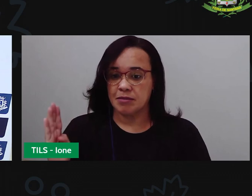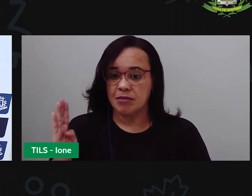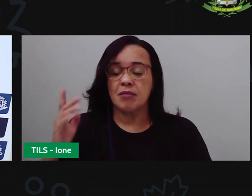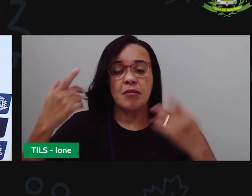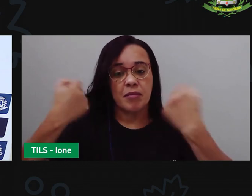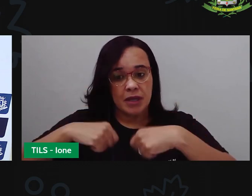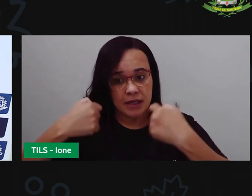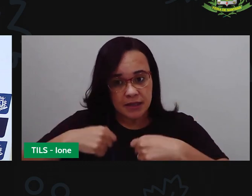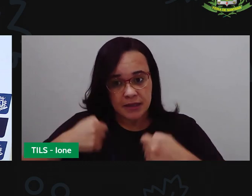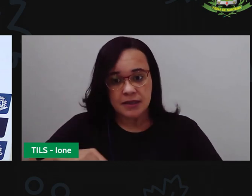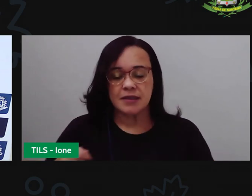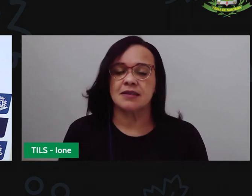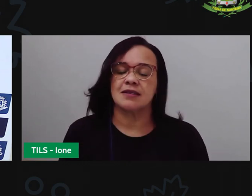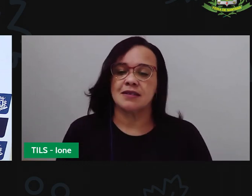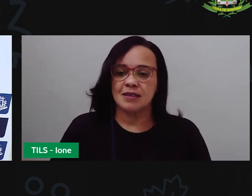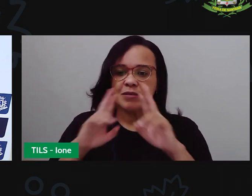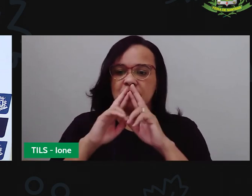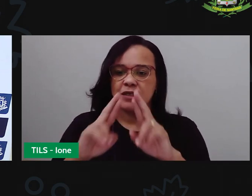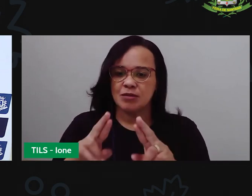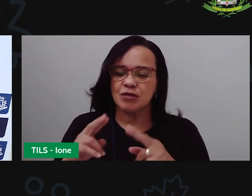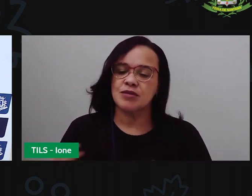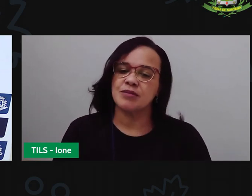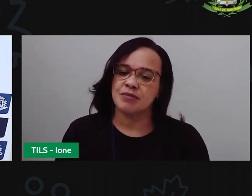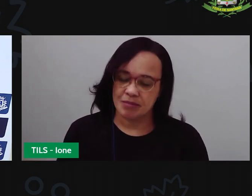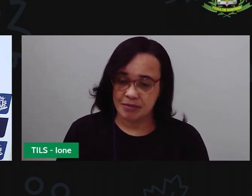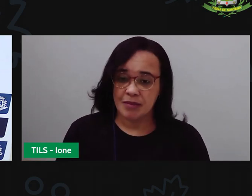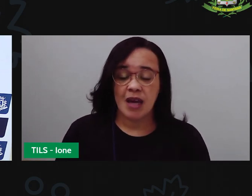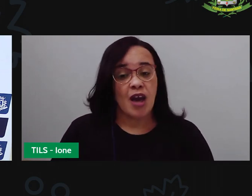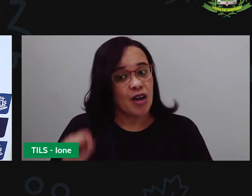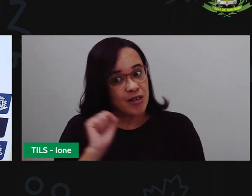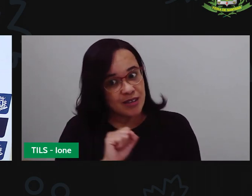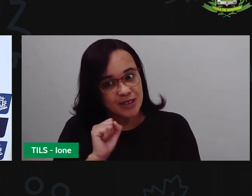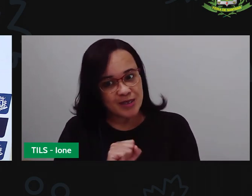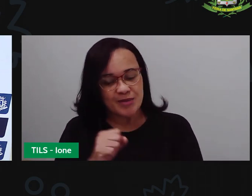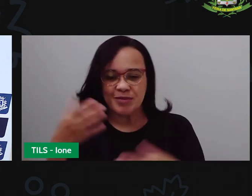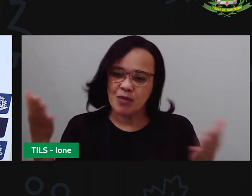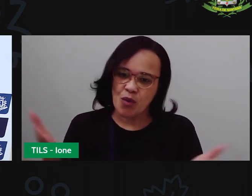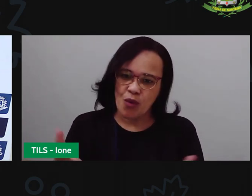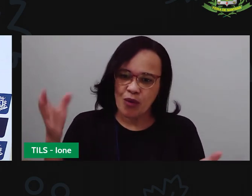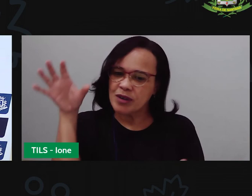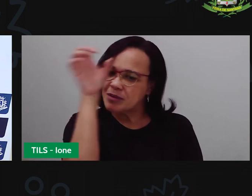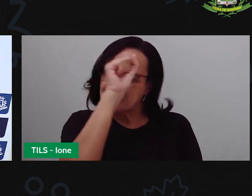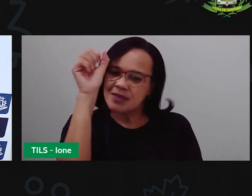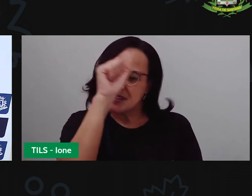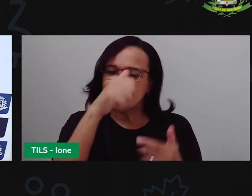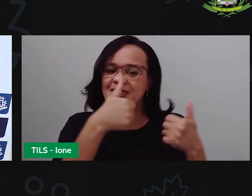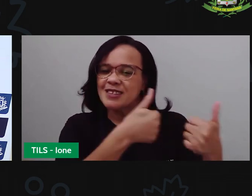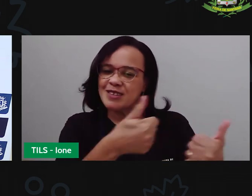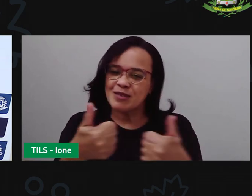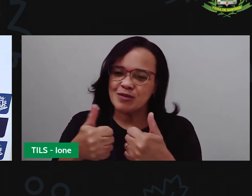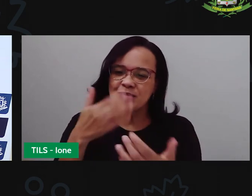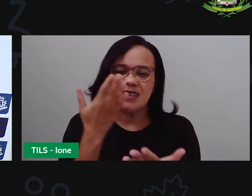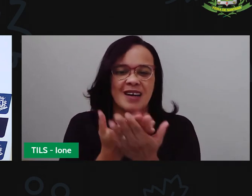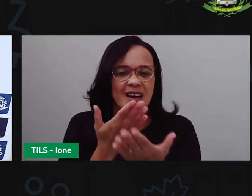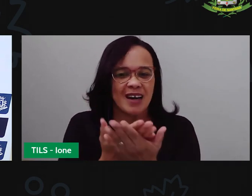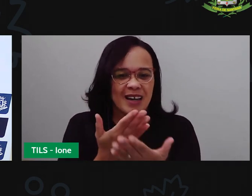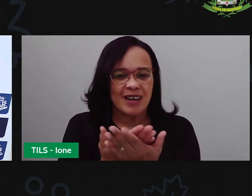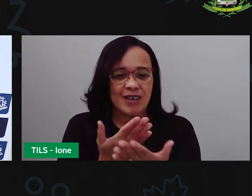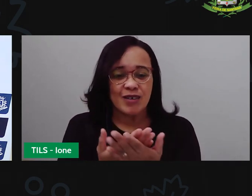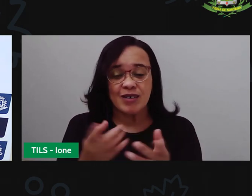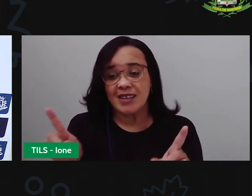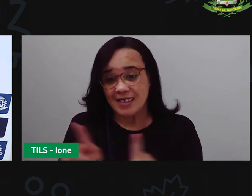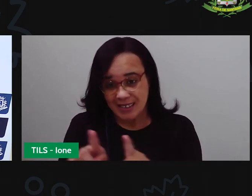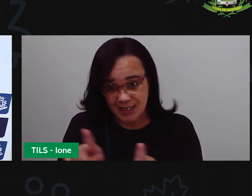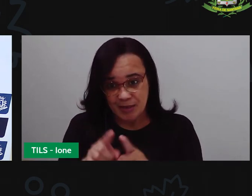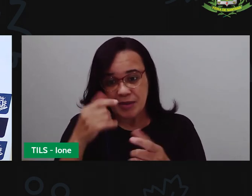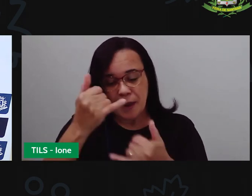Tá? Espero que você tenha aprendido bastante na sua aula e esteja pronto para jogar ali aquele jogo da